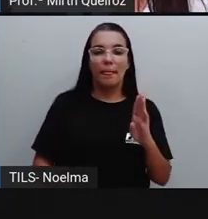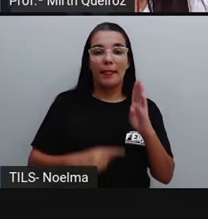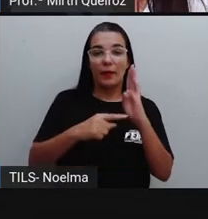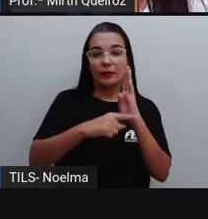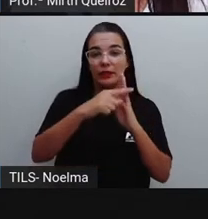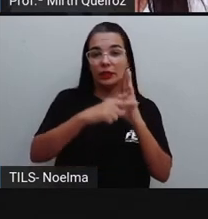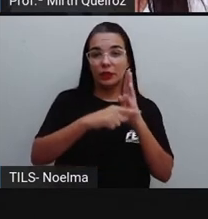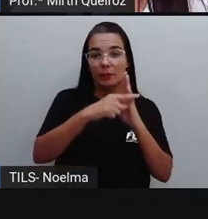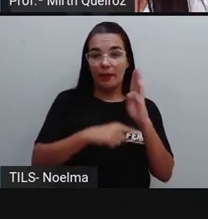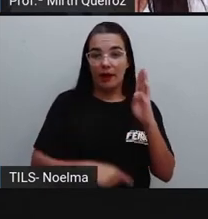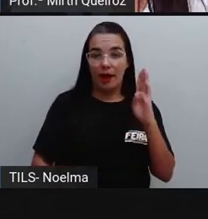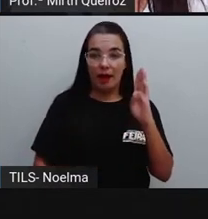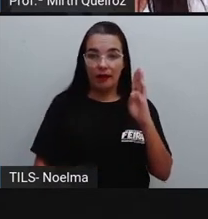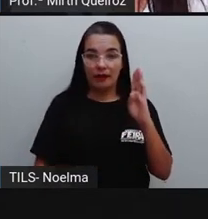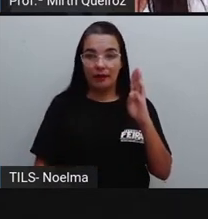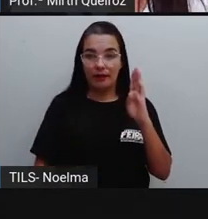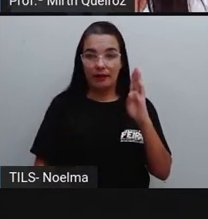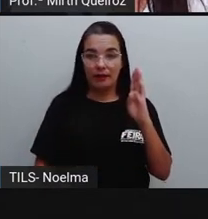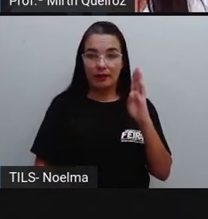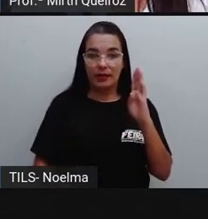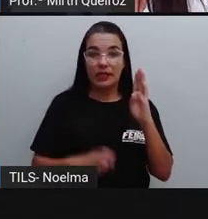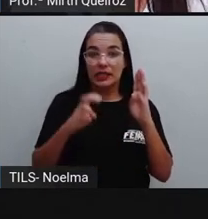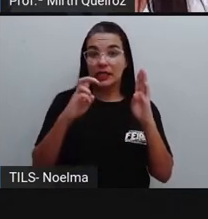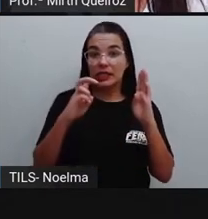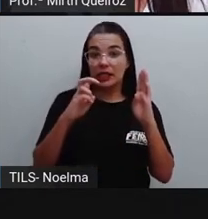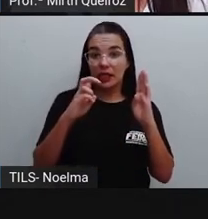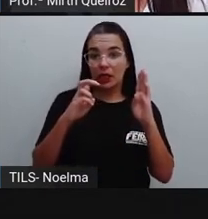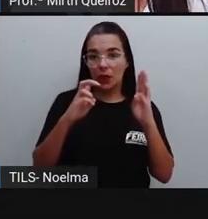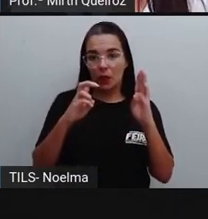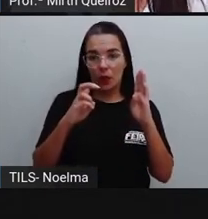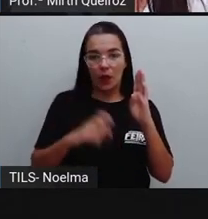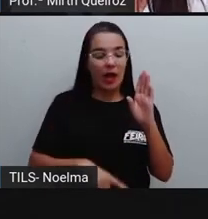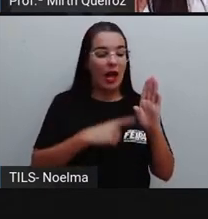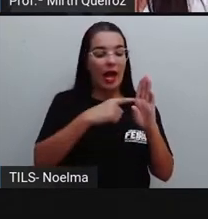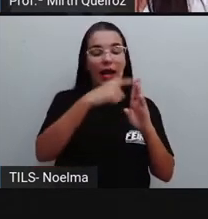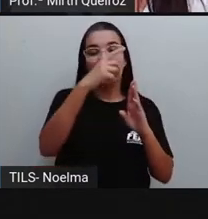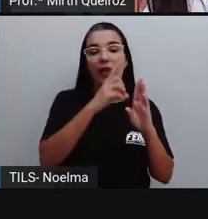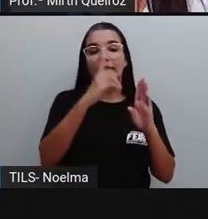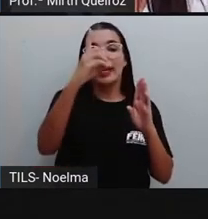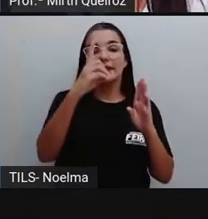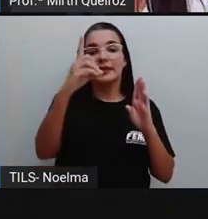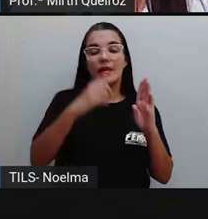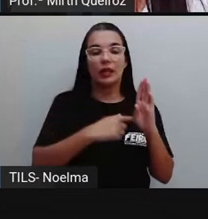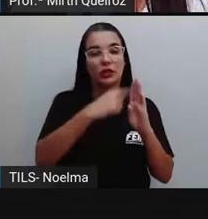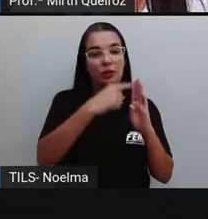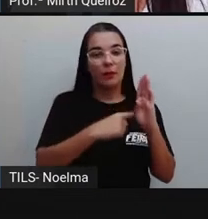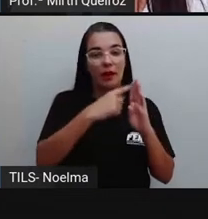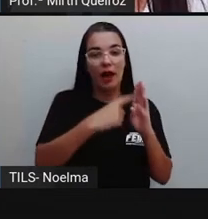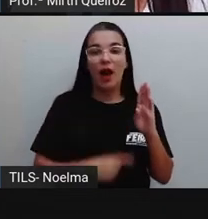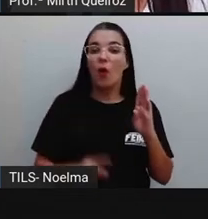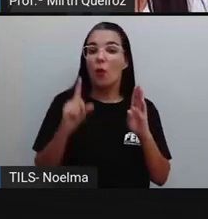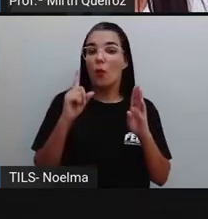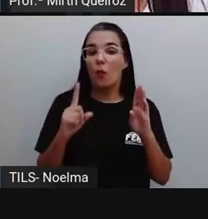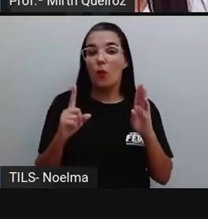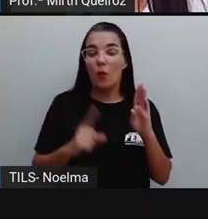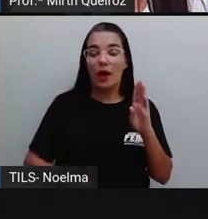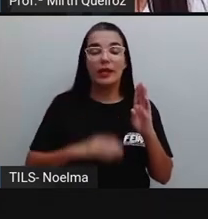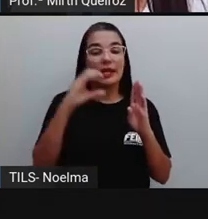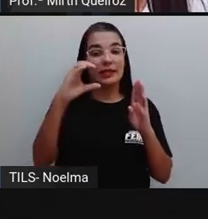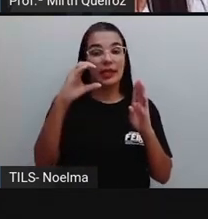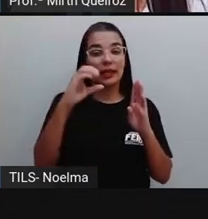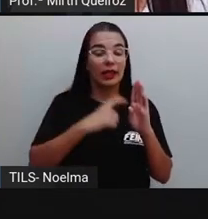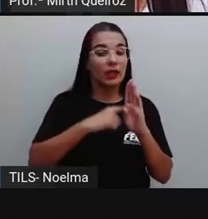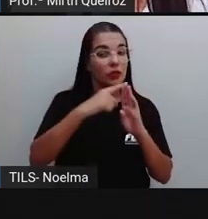Na unidade de milhar, nós temos o numeral 5. Na dezena de milhar, nós temos o numeral 1. E na